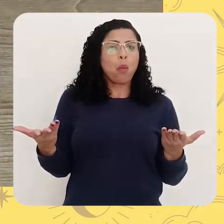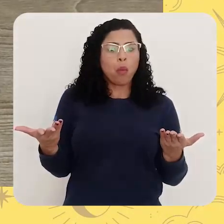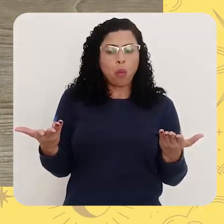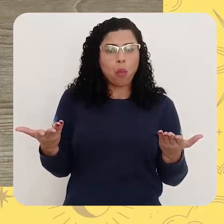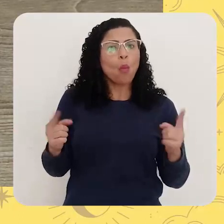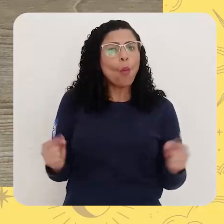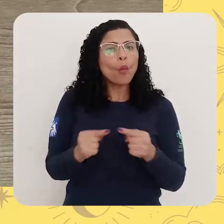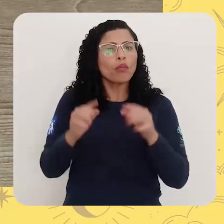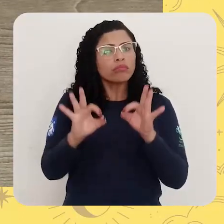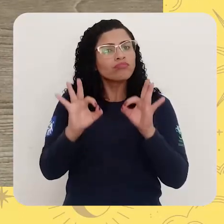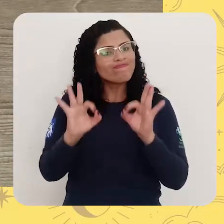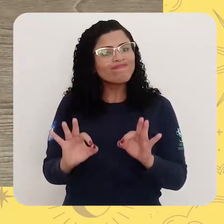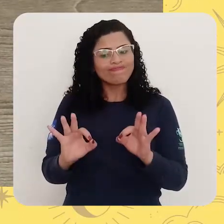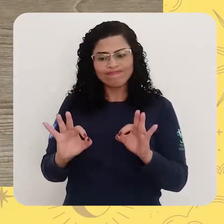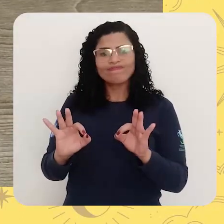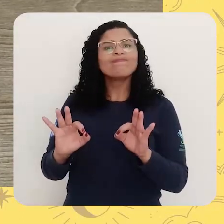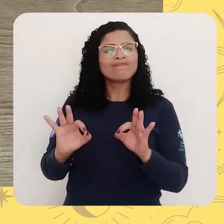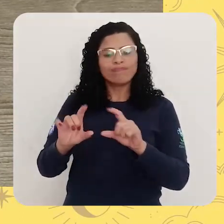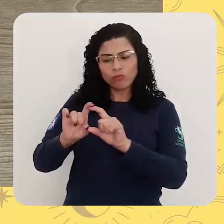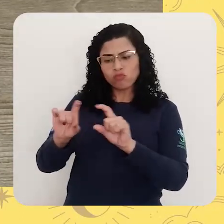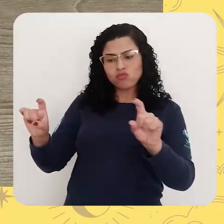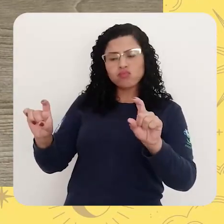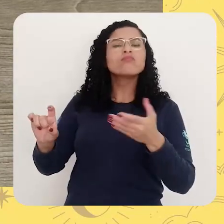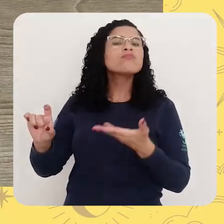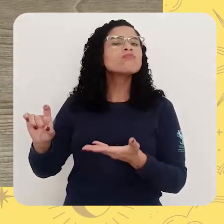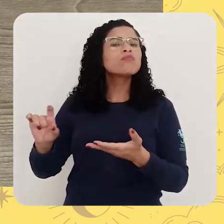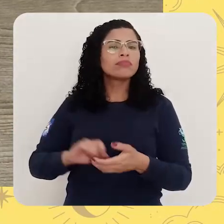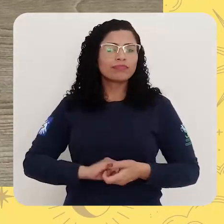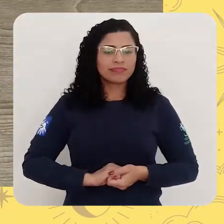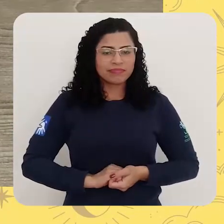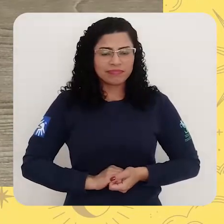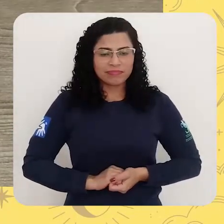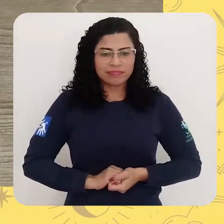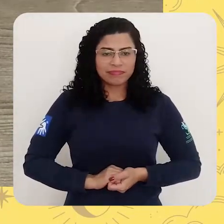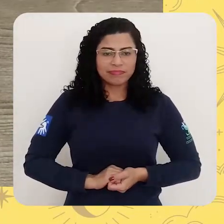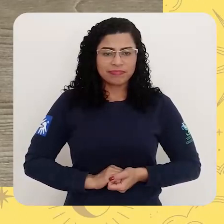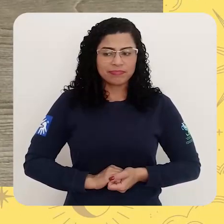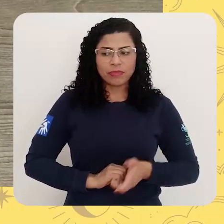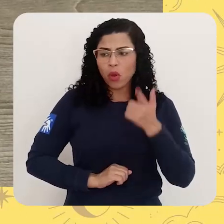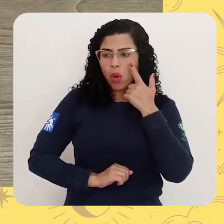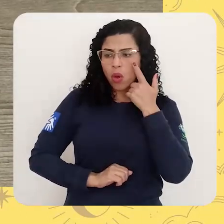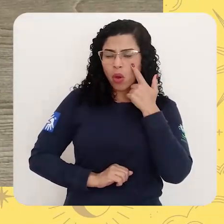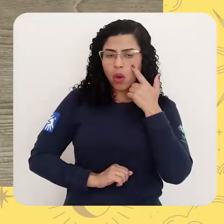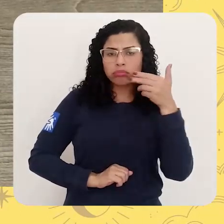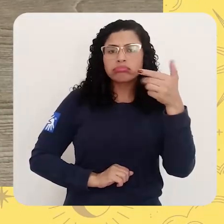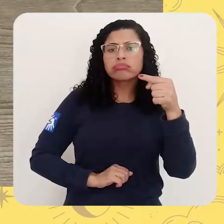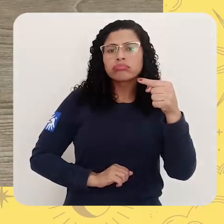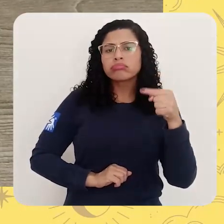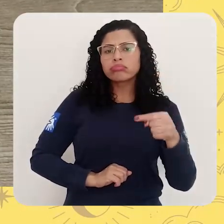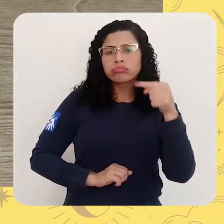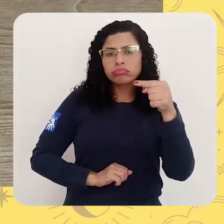será que é com uma faca na mão? As duas terminam com um ão. Estão vendo? As duas